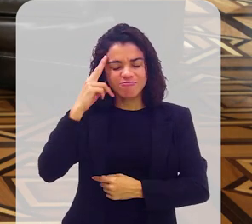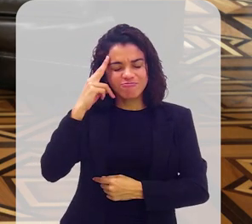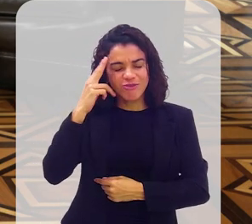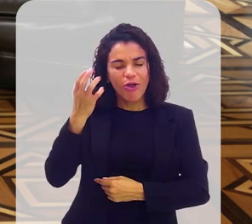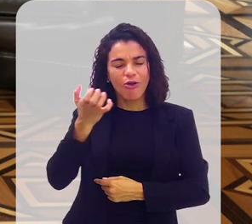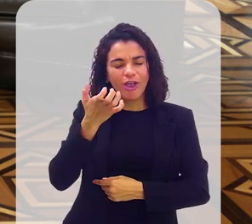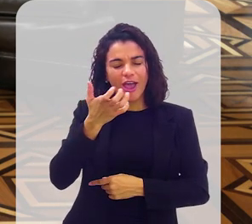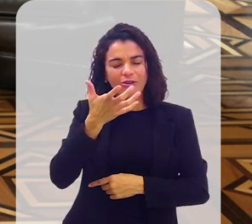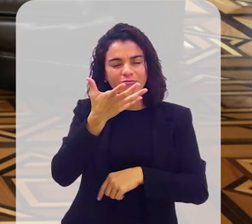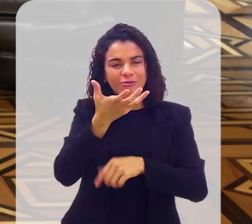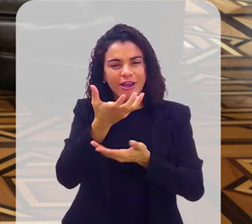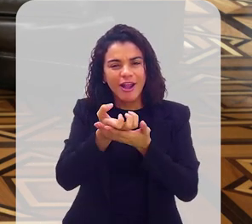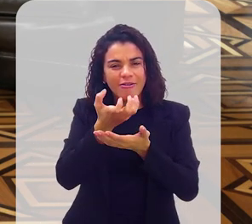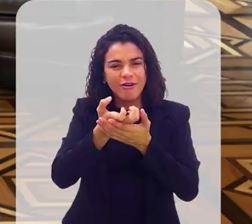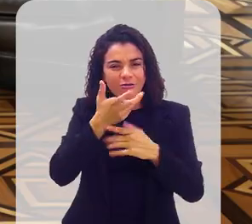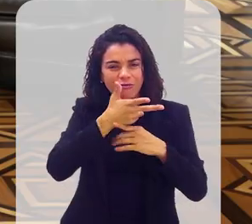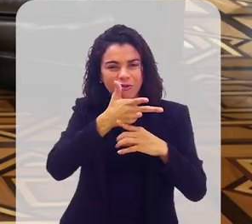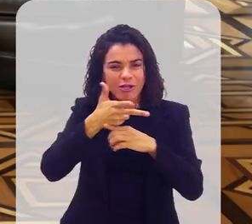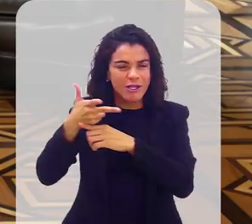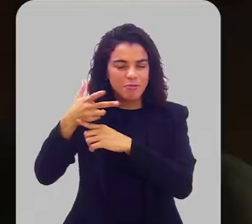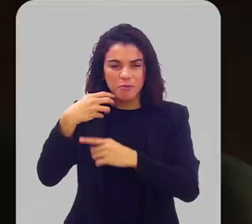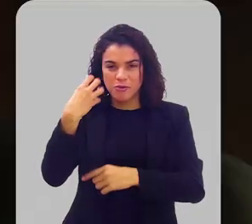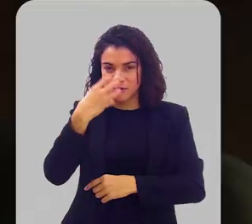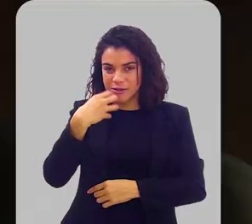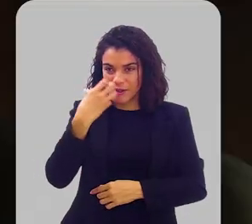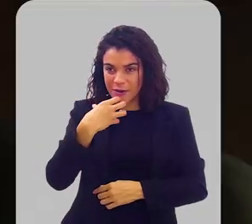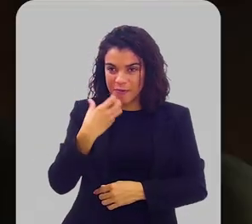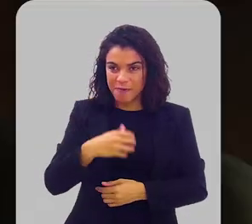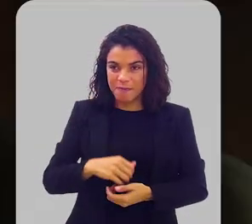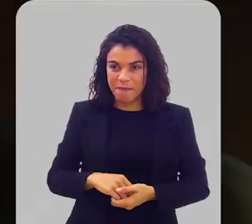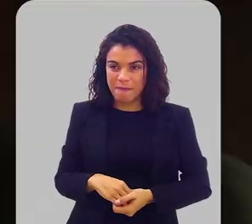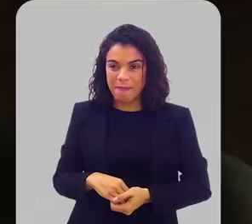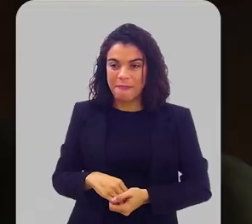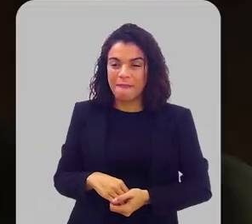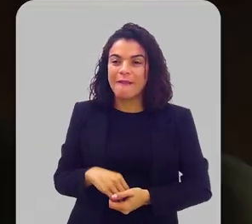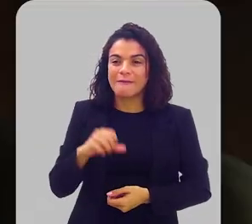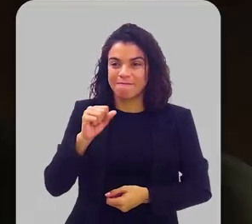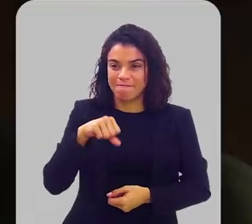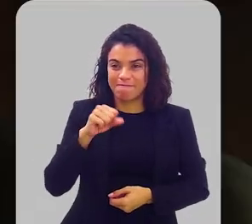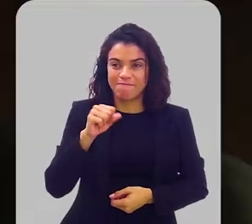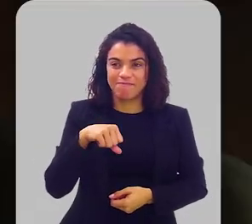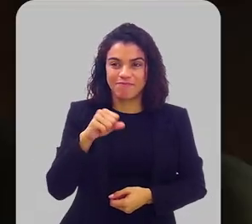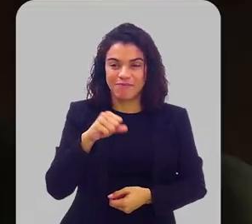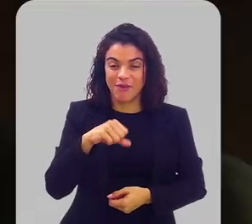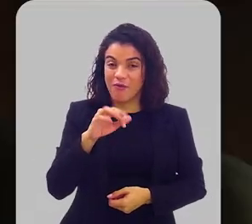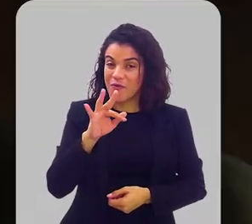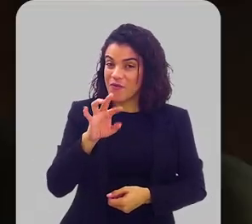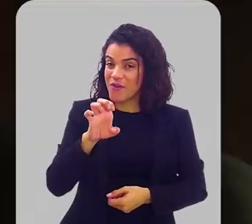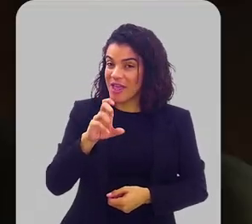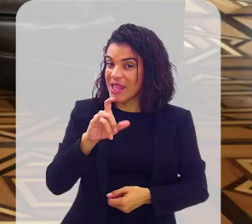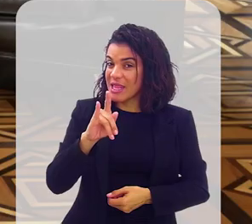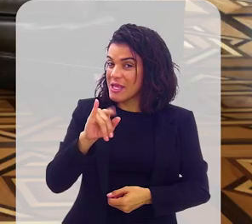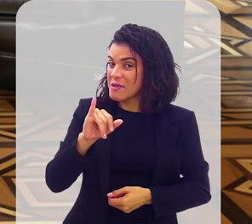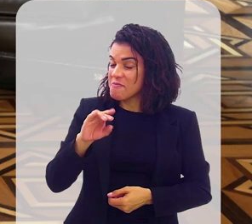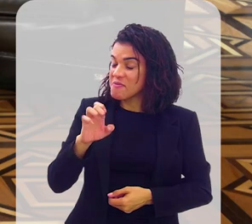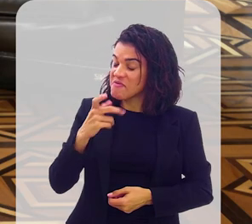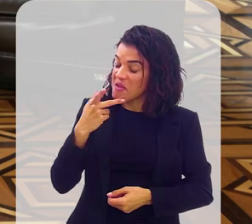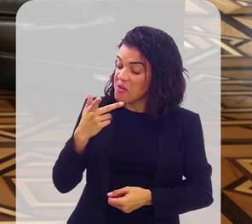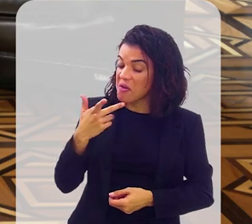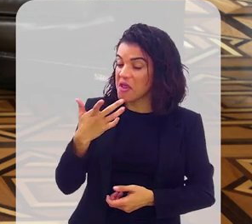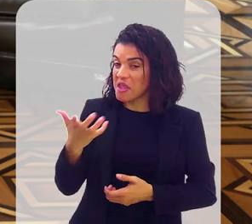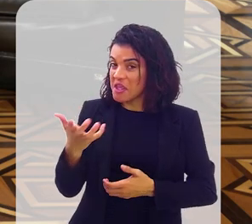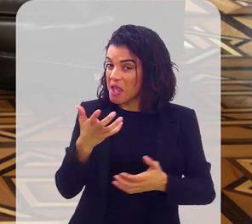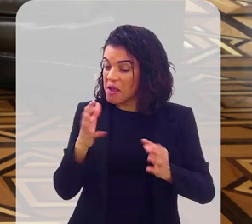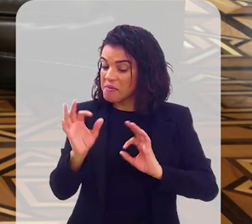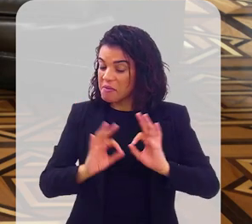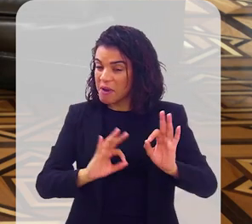eu queria fazer um clipe musical. Pensa nisso. Claro. O nosso Felipe da Sena Music diz que está querendo